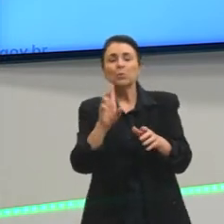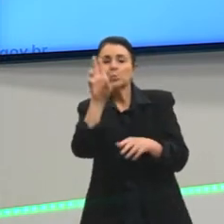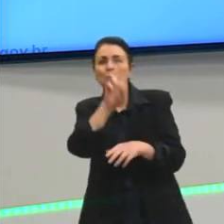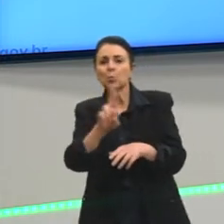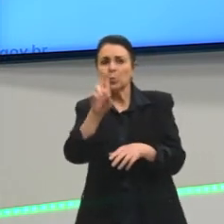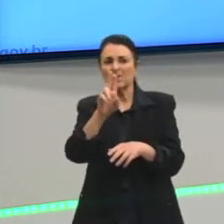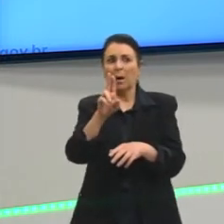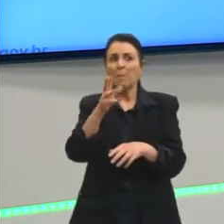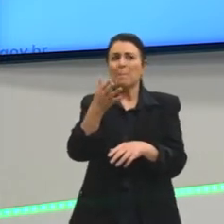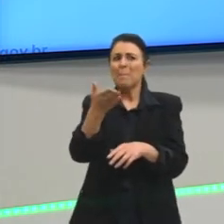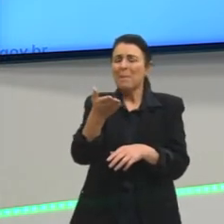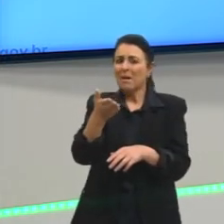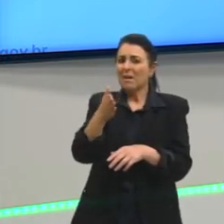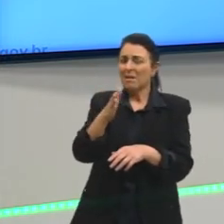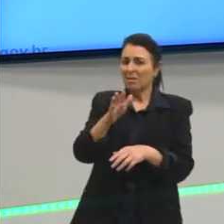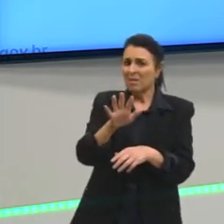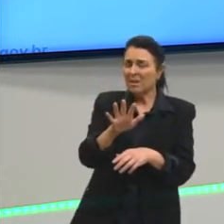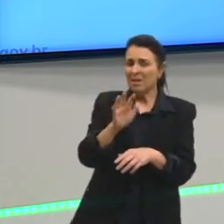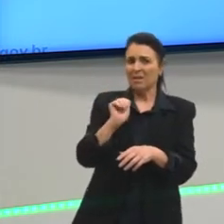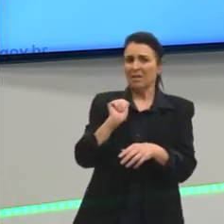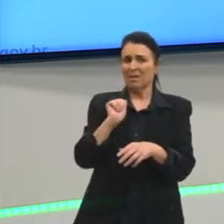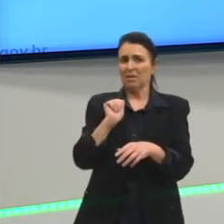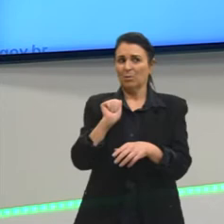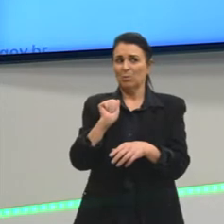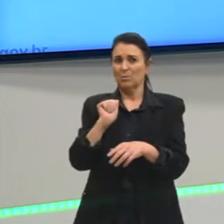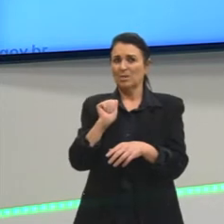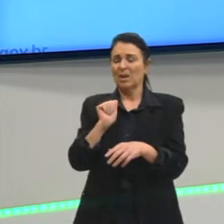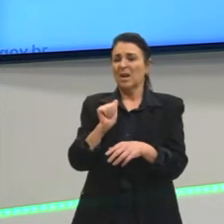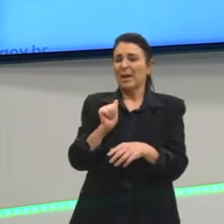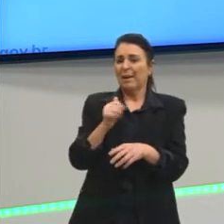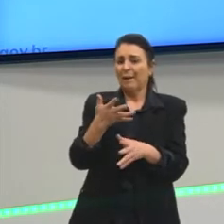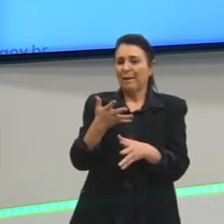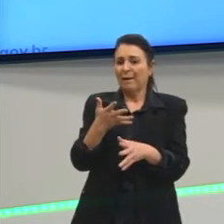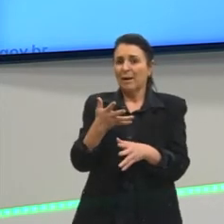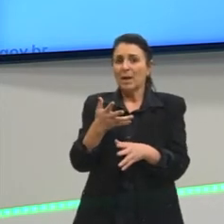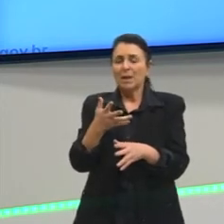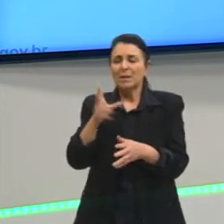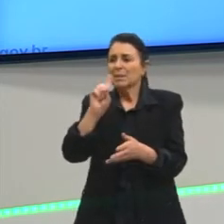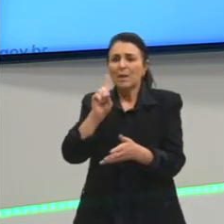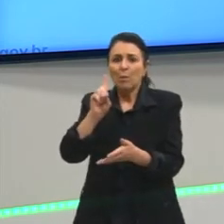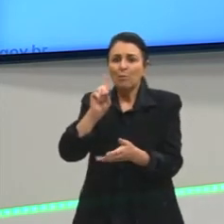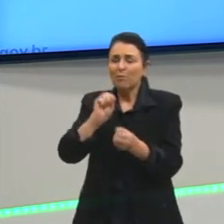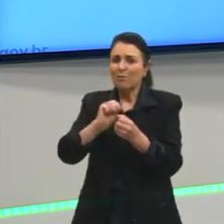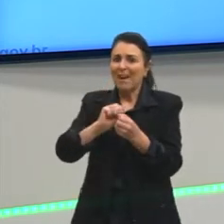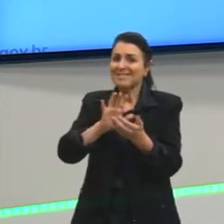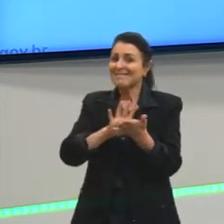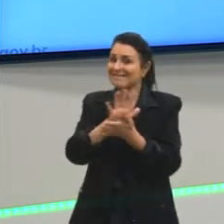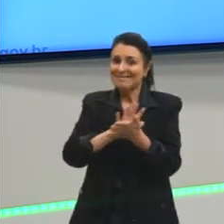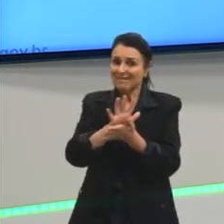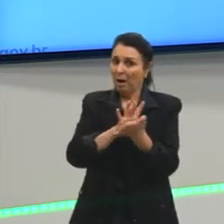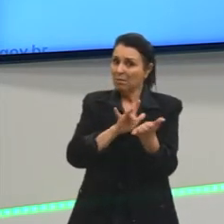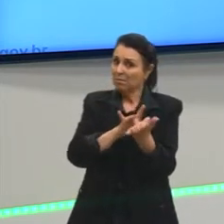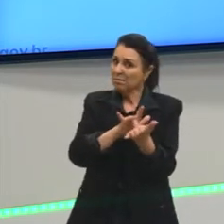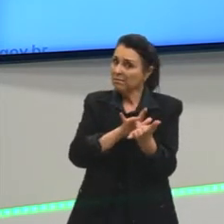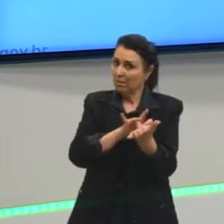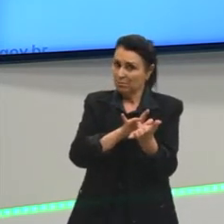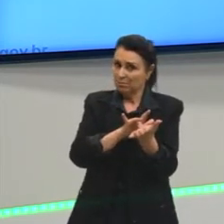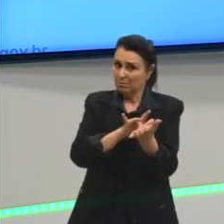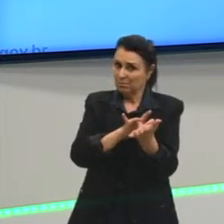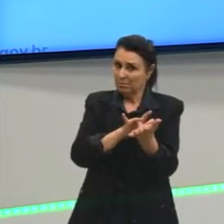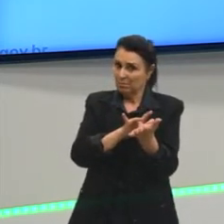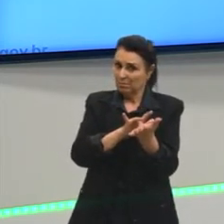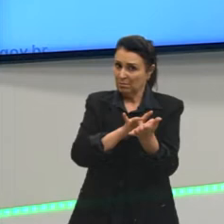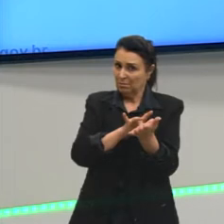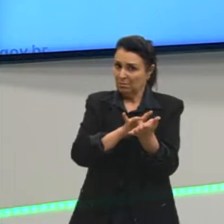inventa o dado, porque talvez no dia da prova, pelo nervosismo, tu não consiga lembrar. E isso é muito importante a gente